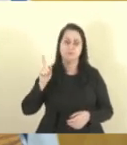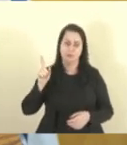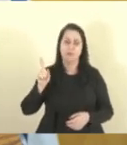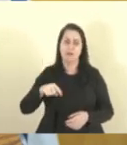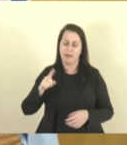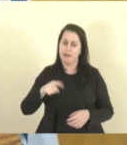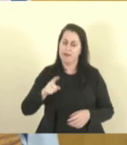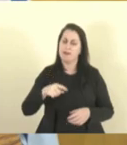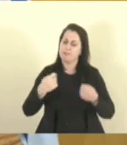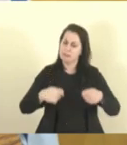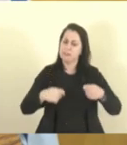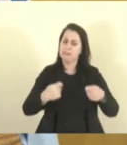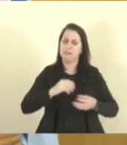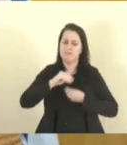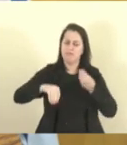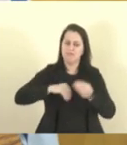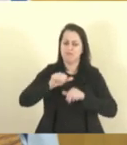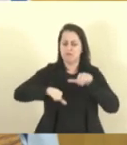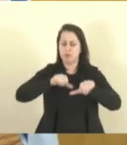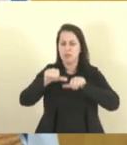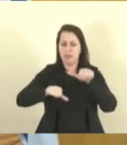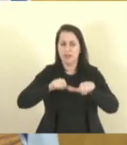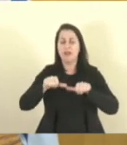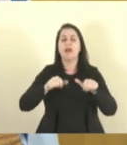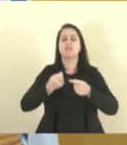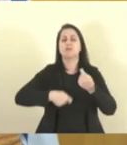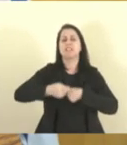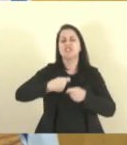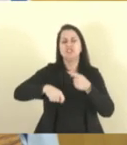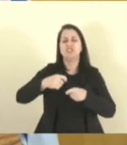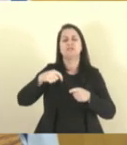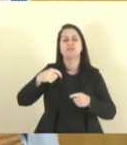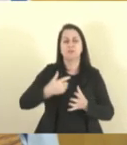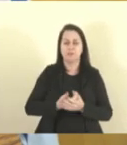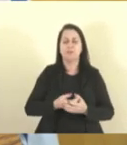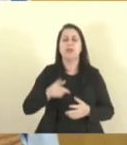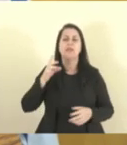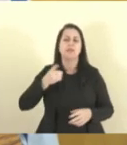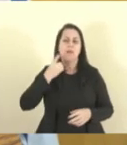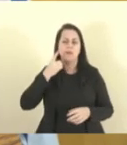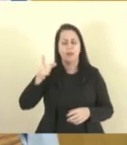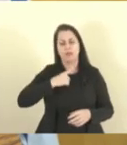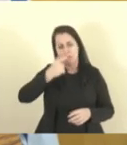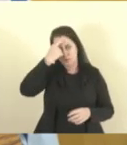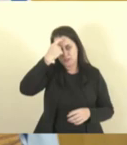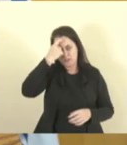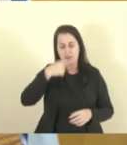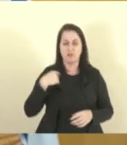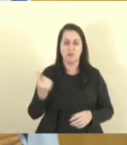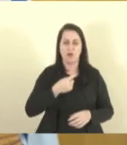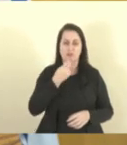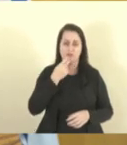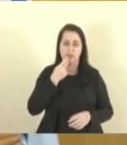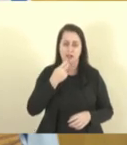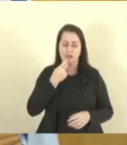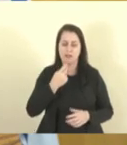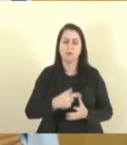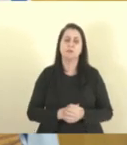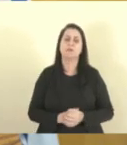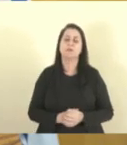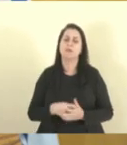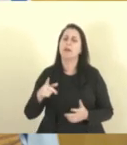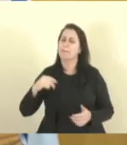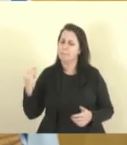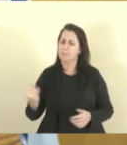a reforma administrativa. O deputado Mazinho tem consciência do que nós estamos falando. É